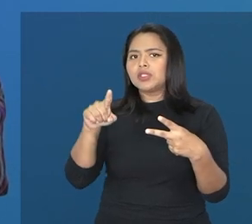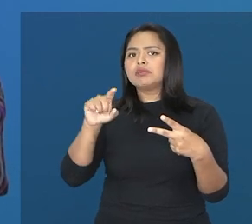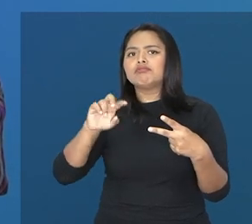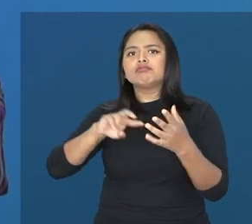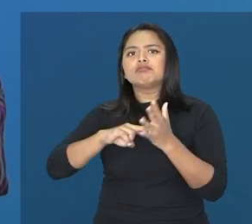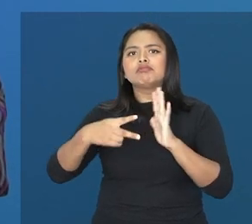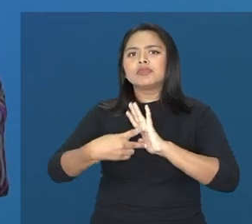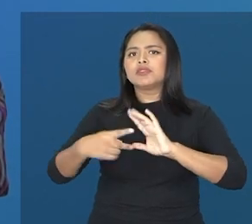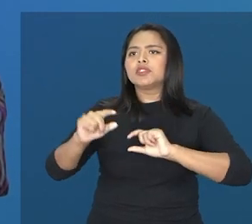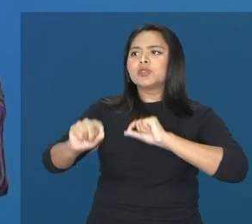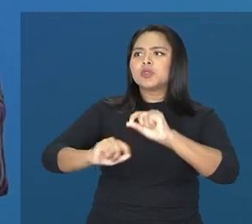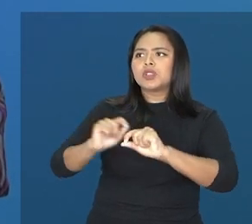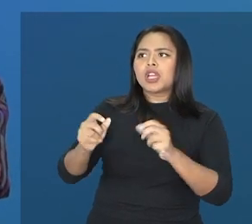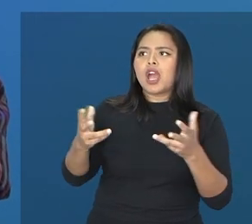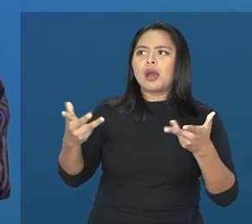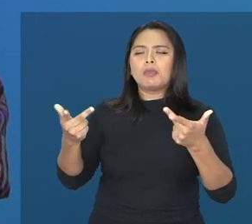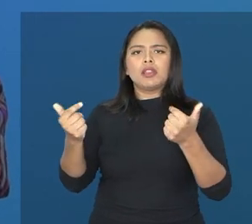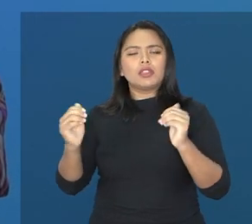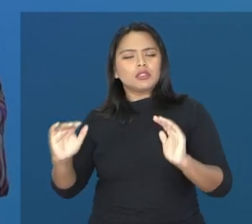desempenho superior